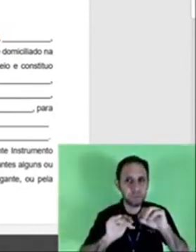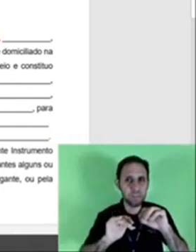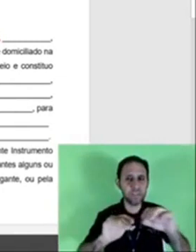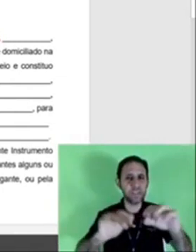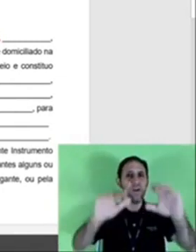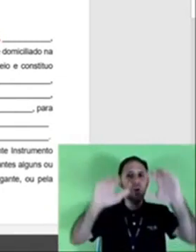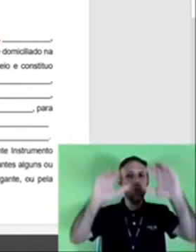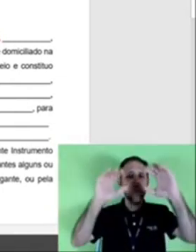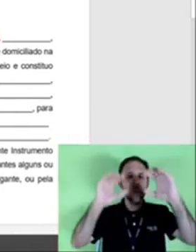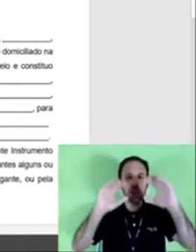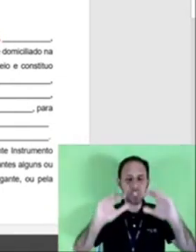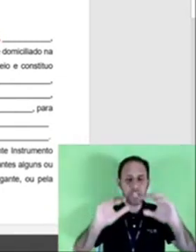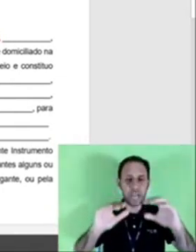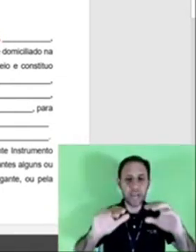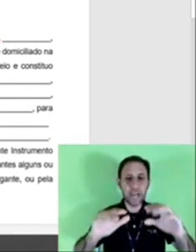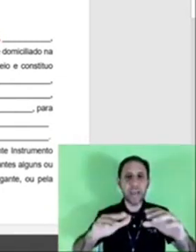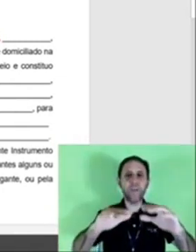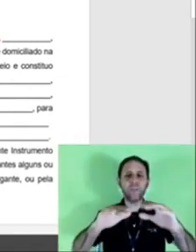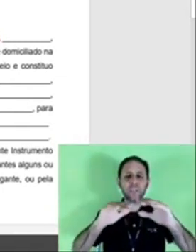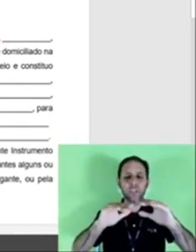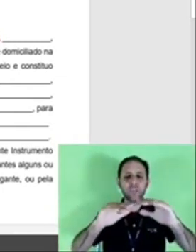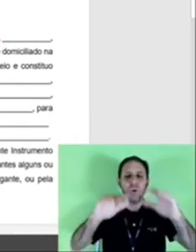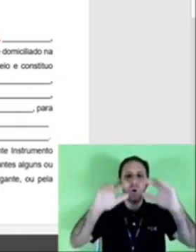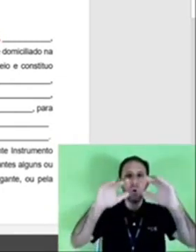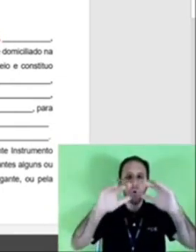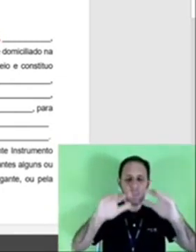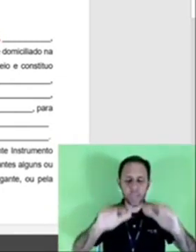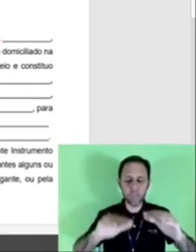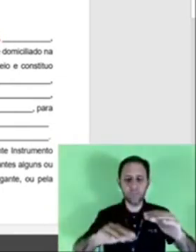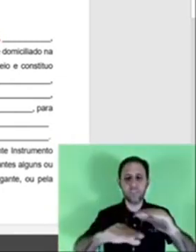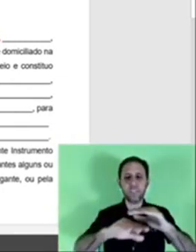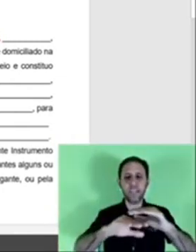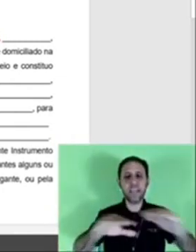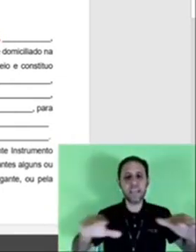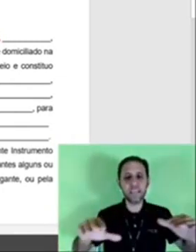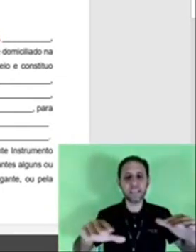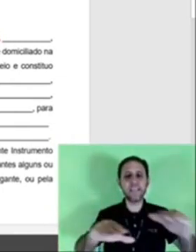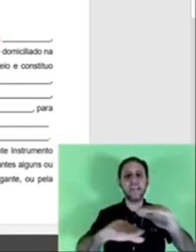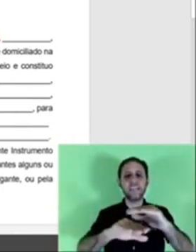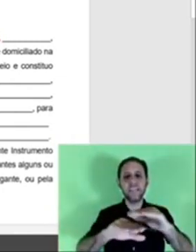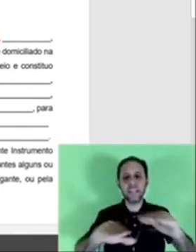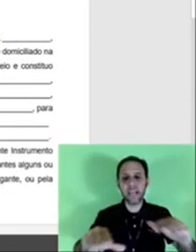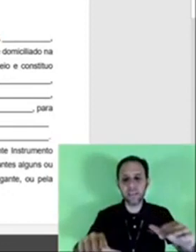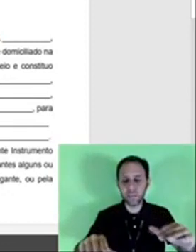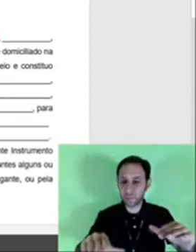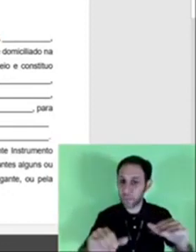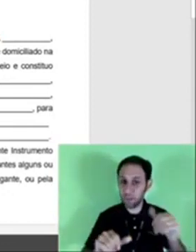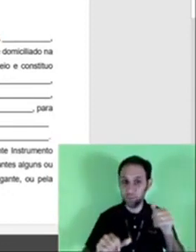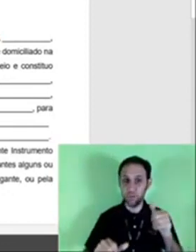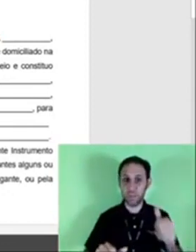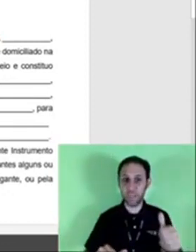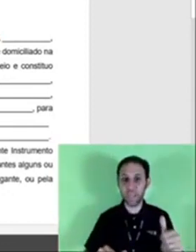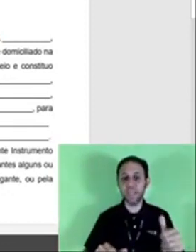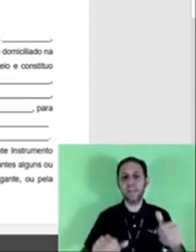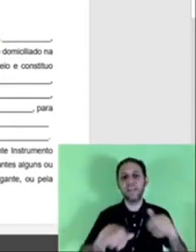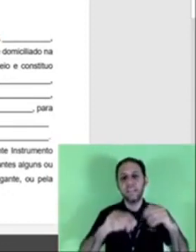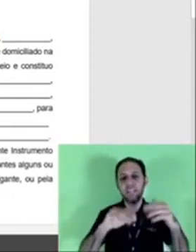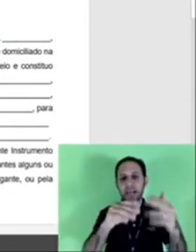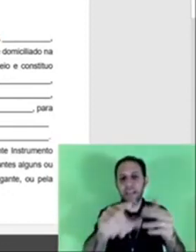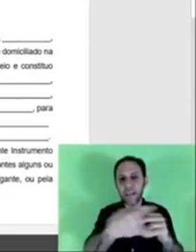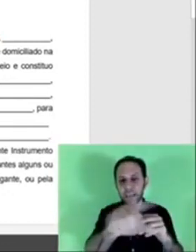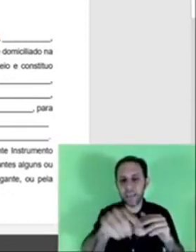informações, então o que vai chegar é um texto corrido, sem risca, sem nada em vermelho, ok?